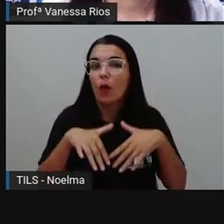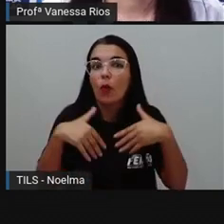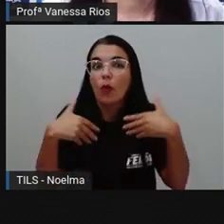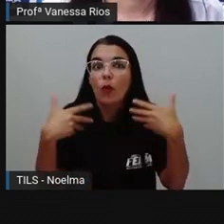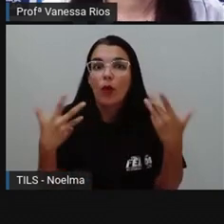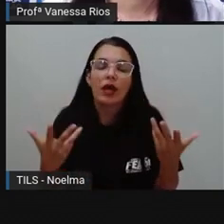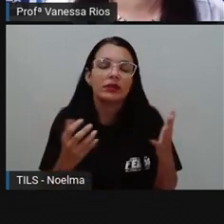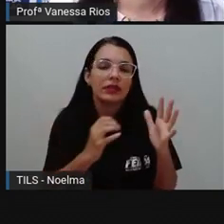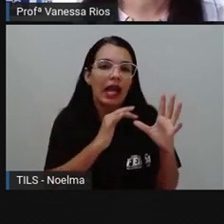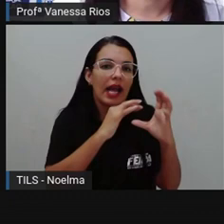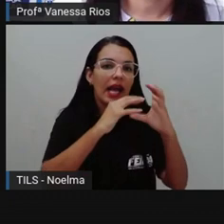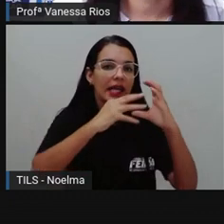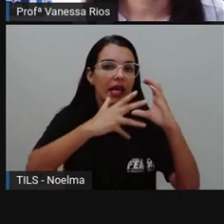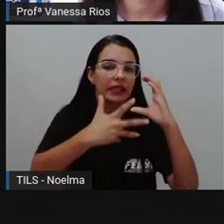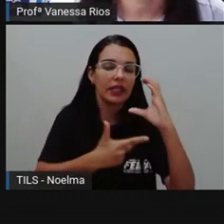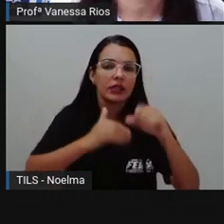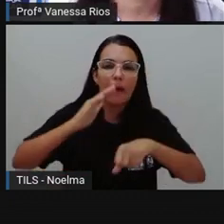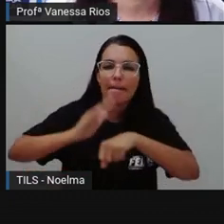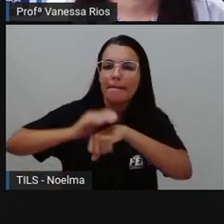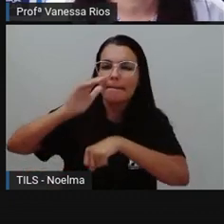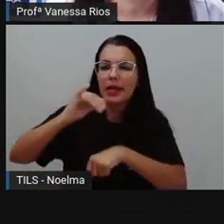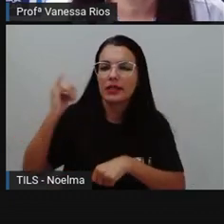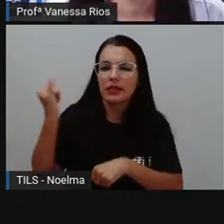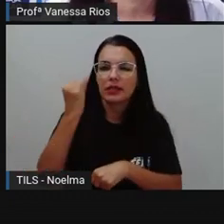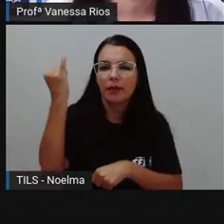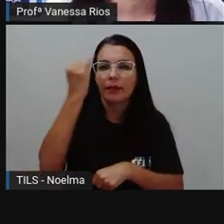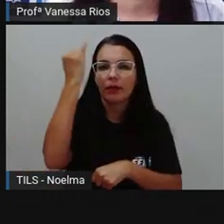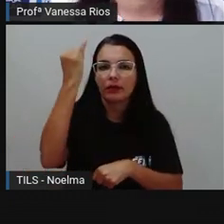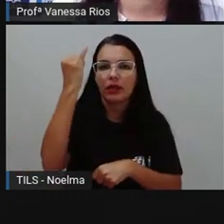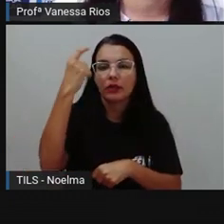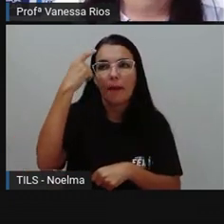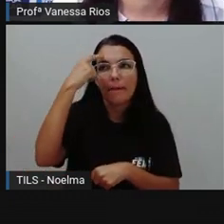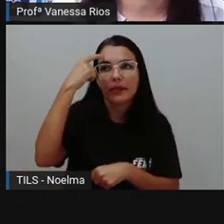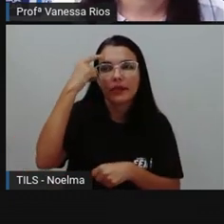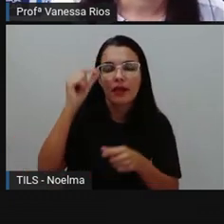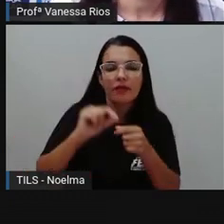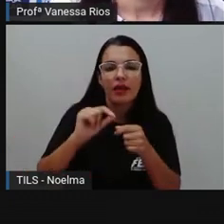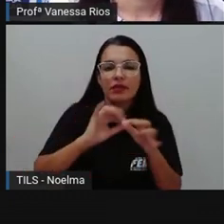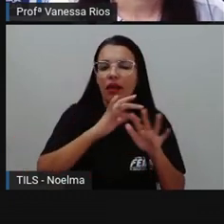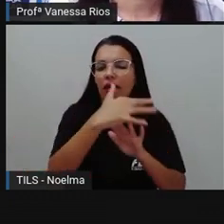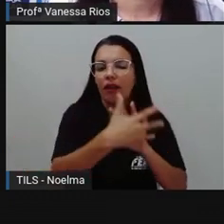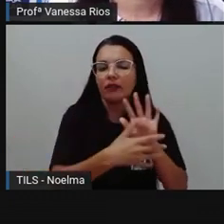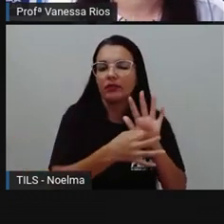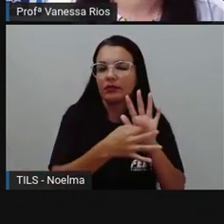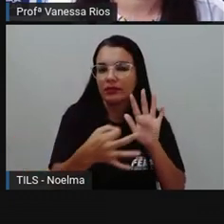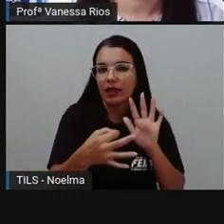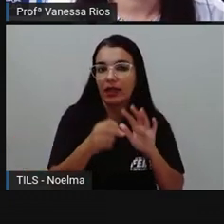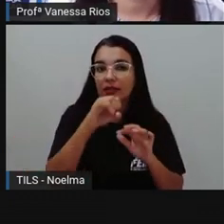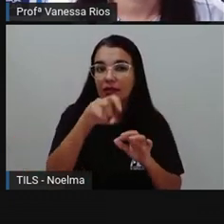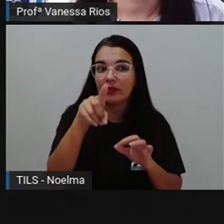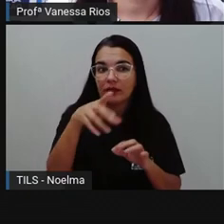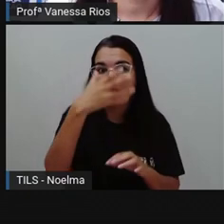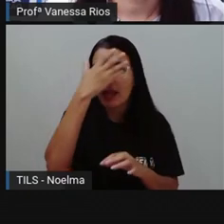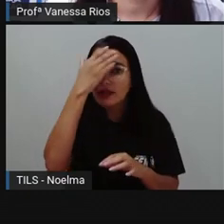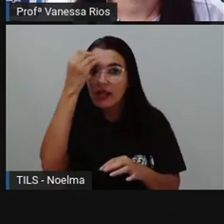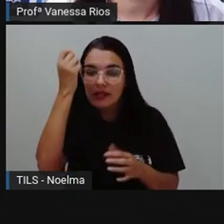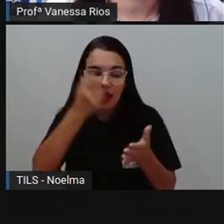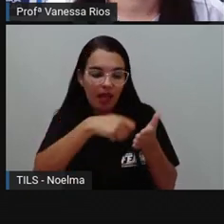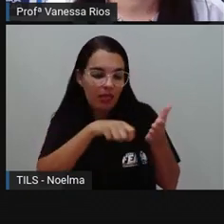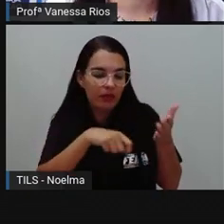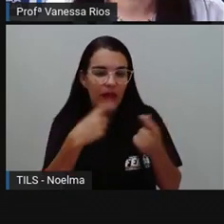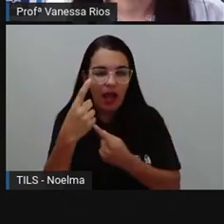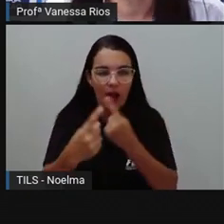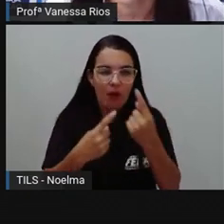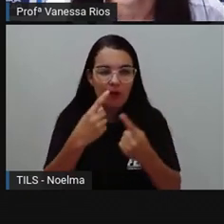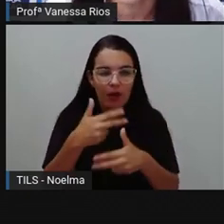características mais importantes na hora de pensar nesse gênero textual. E aí, se você esqueceu de anotar alguma coisa,